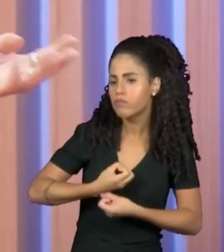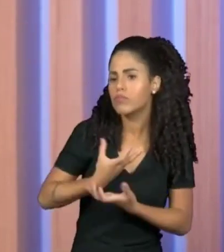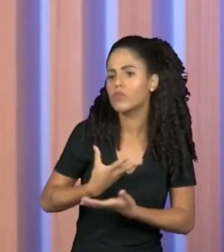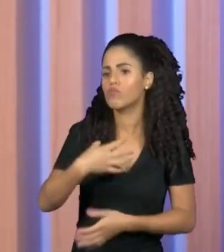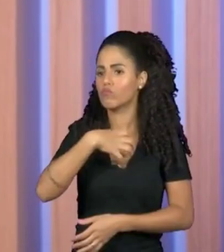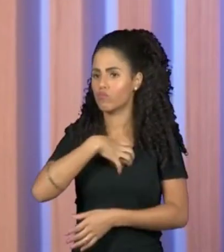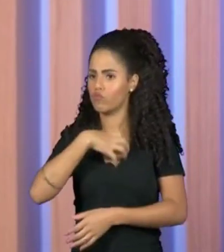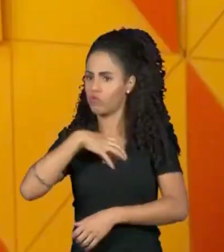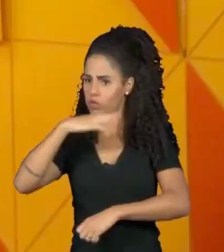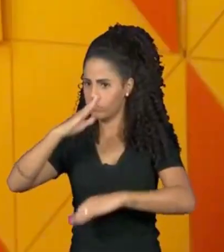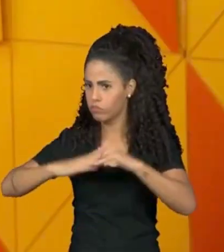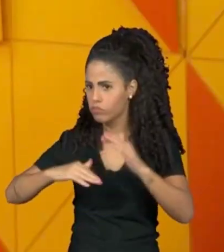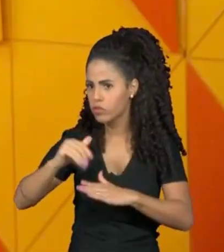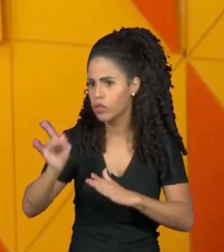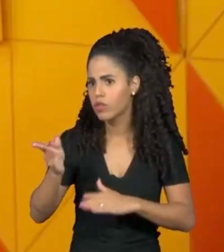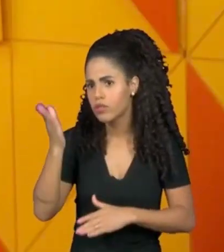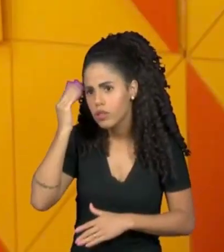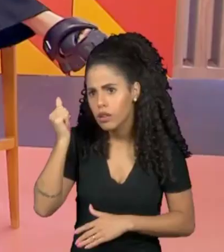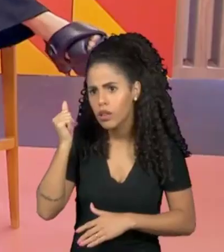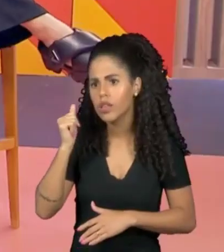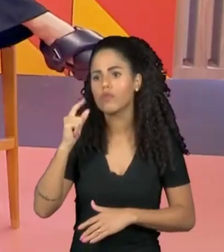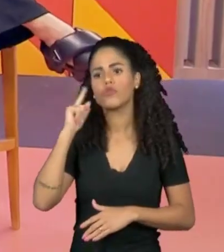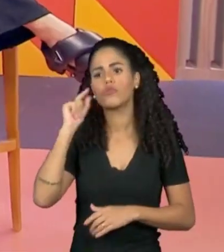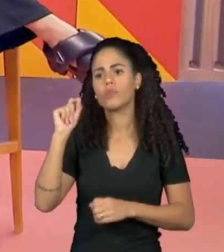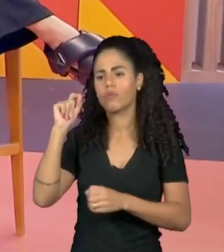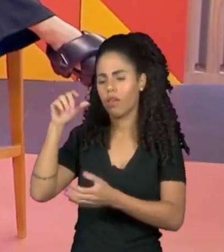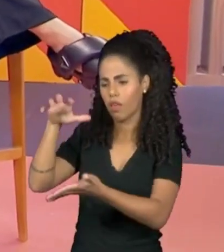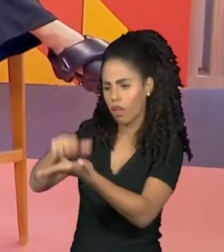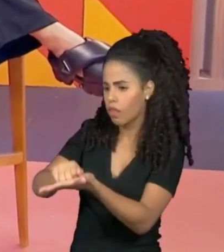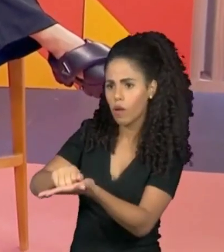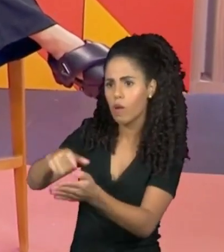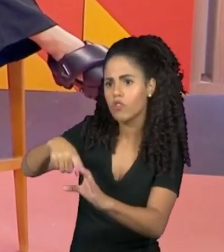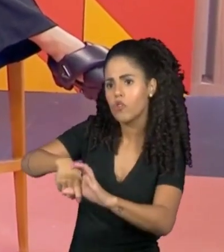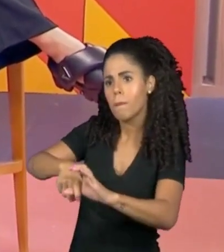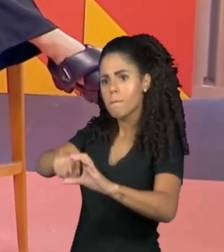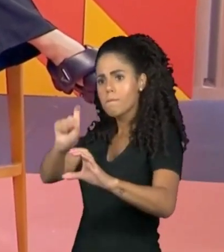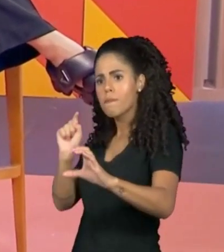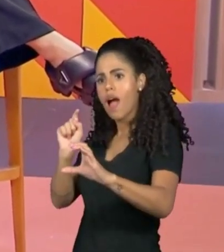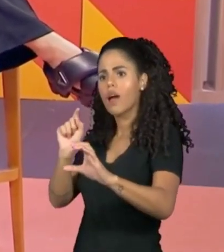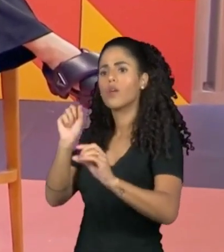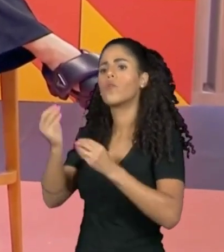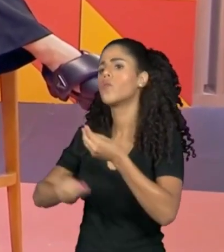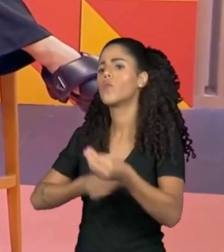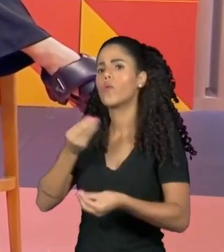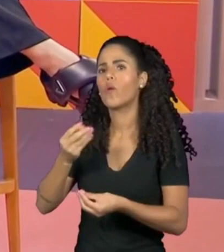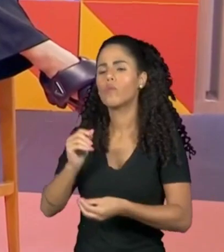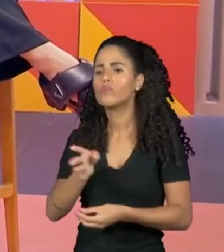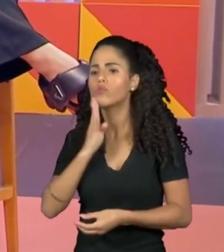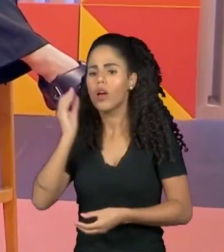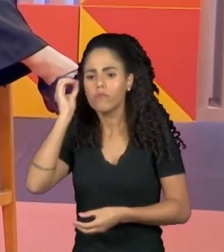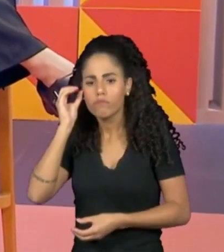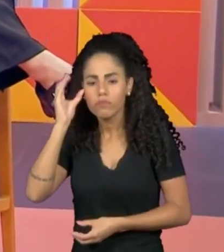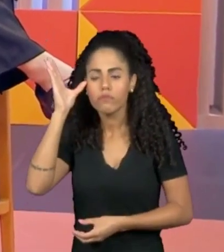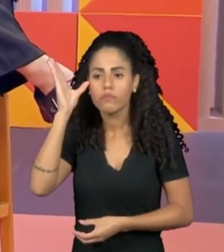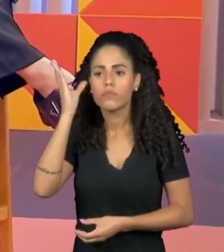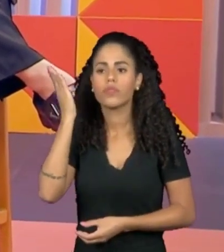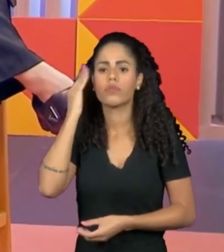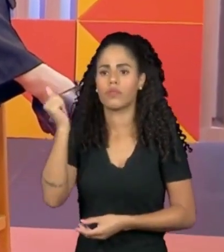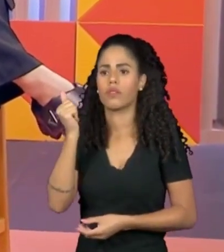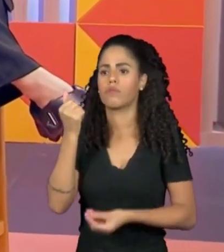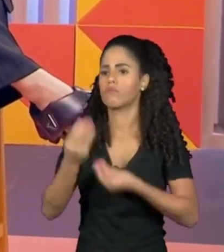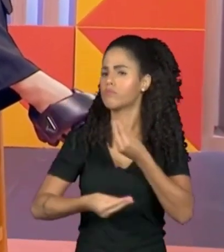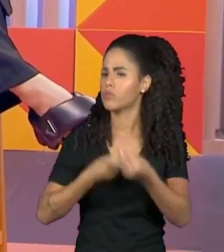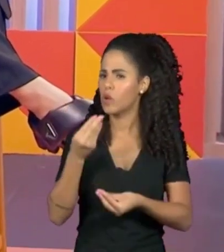determinada prática. Então, quando a gente pensa na decolonialidade, a gente tá pensando, primeiro, nos modos como o conhecimento, ele precisa ser